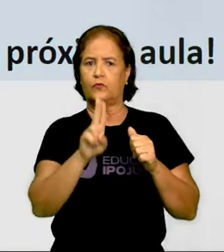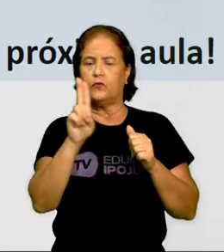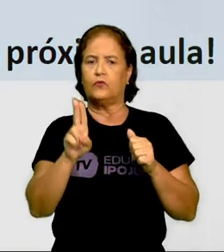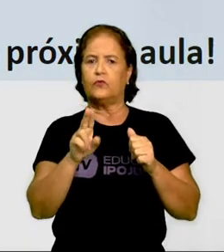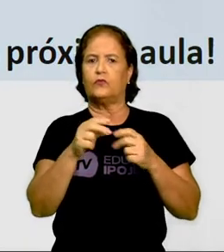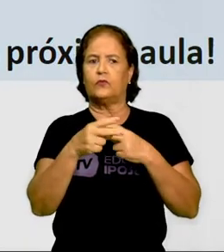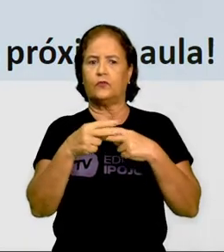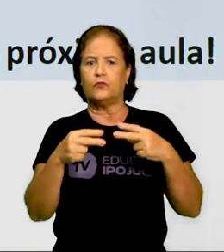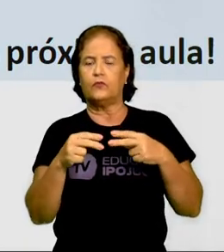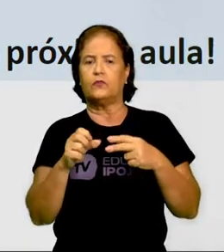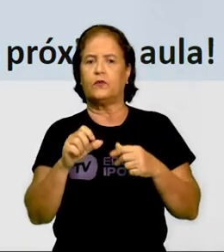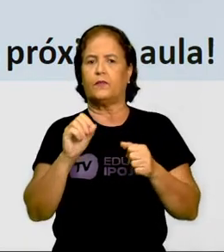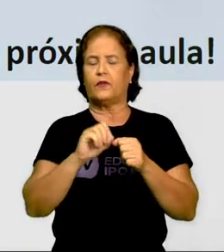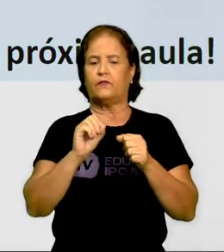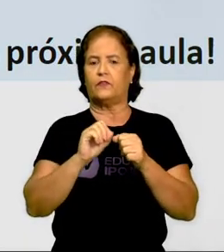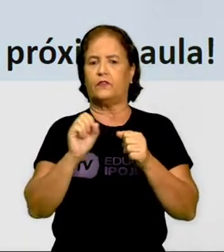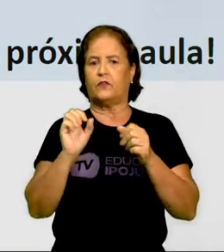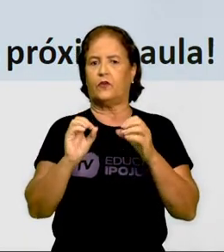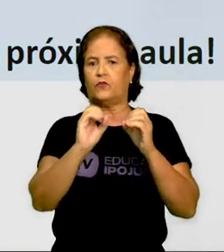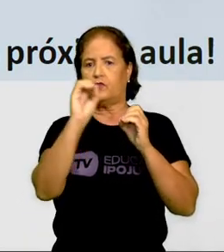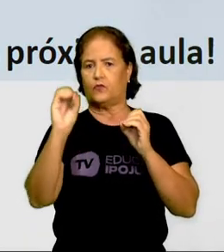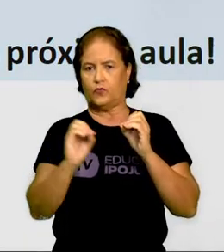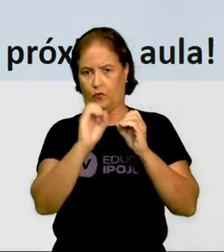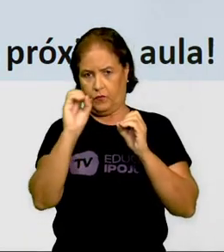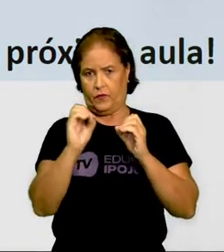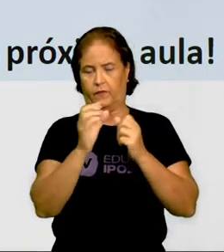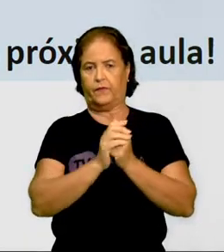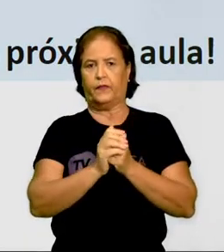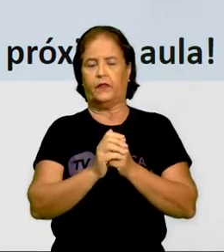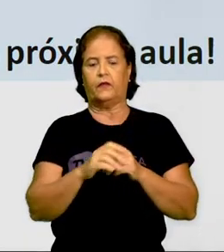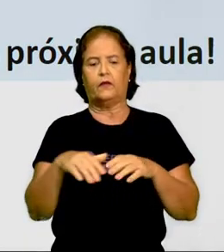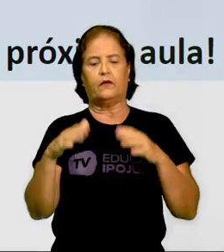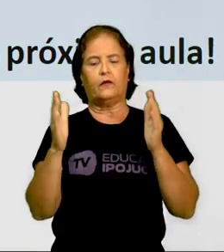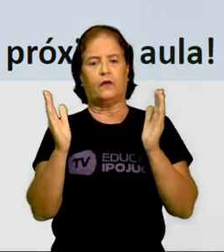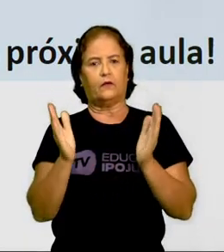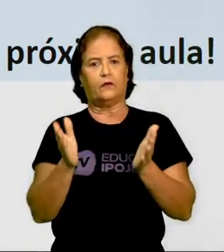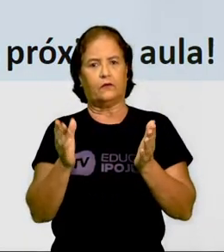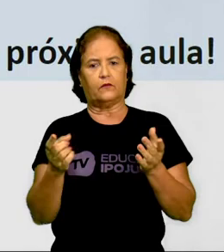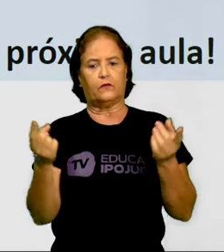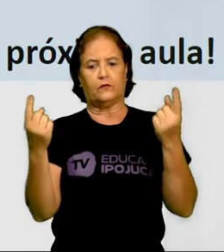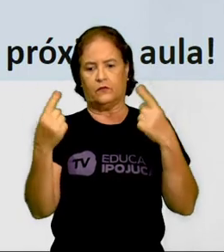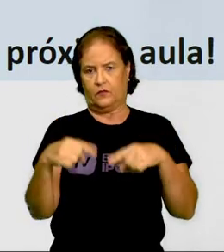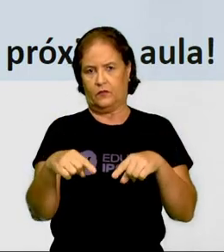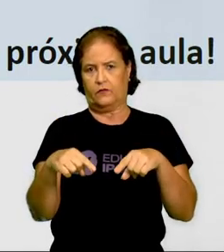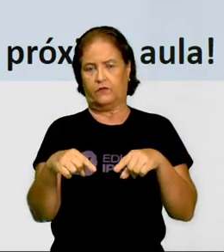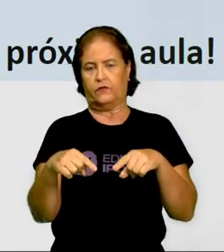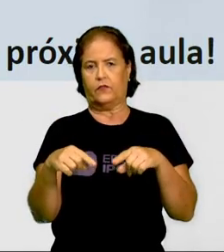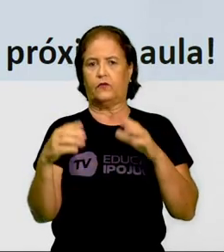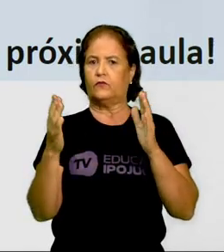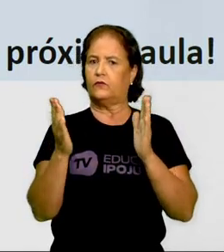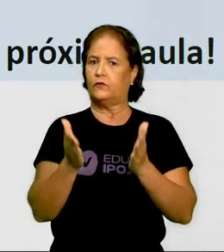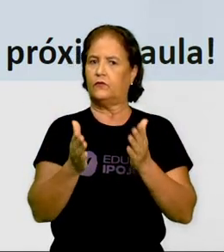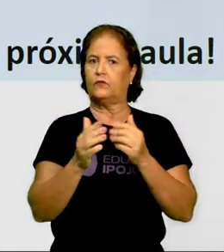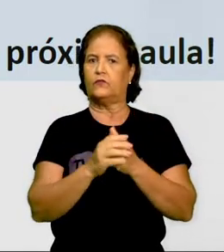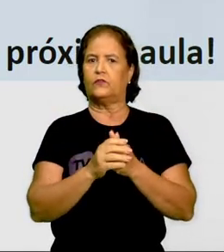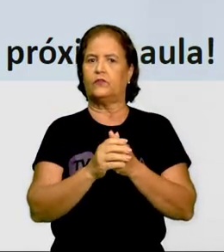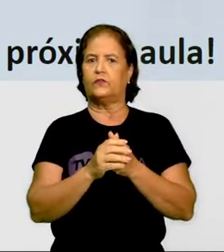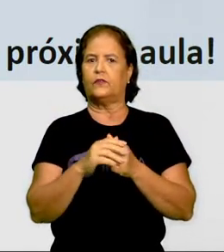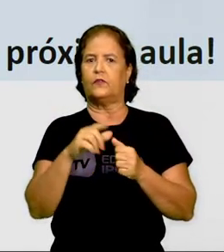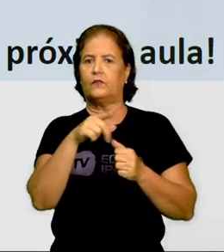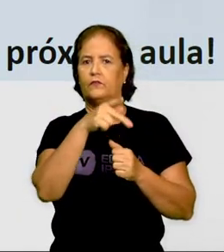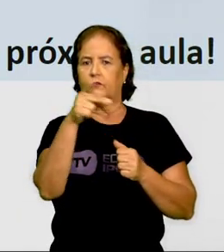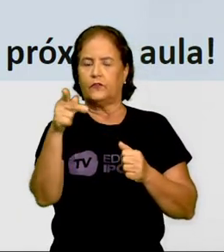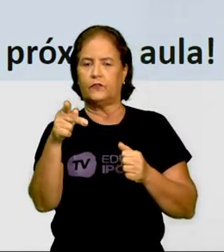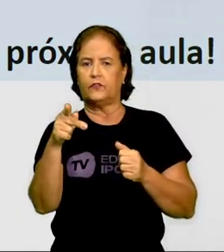Bom, crianças, chegamos ao nosso desafio de hoje. E no nosso desafio, vocês irão